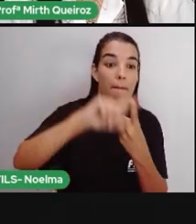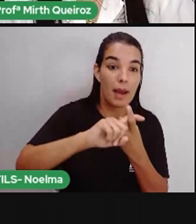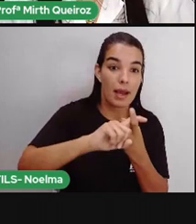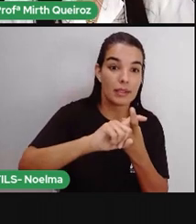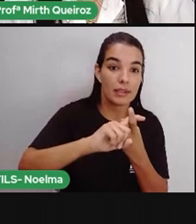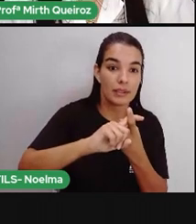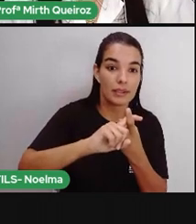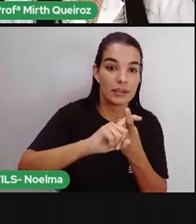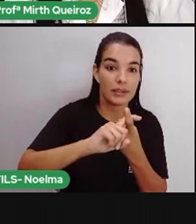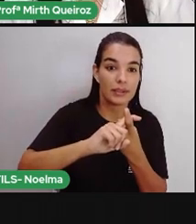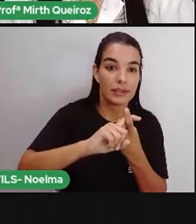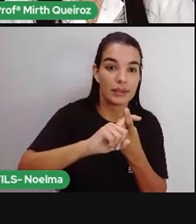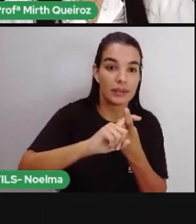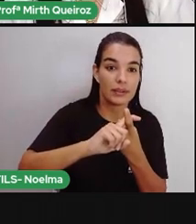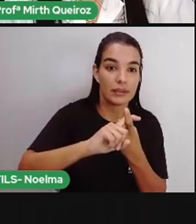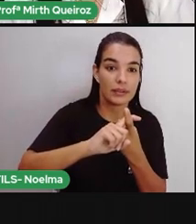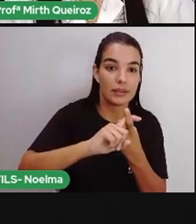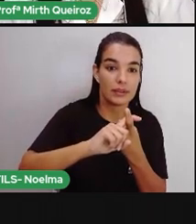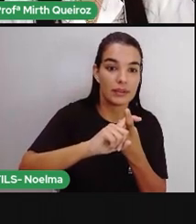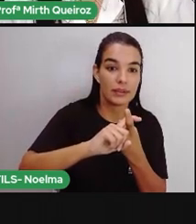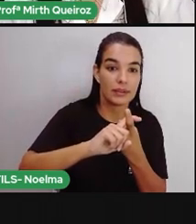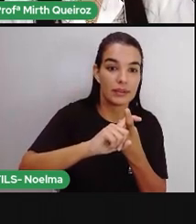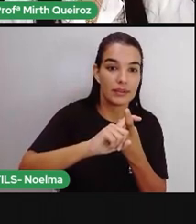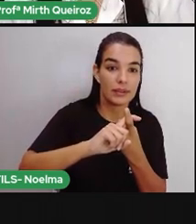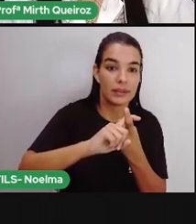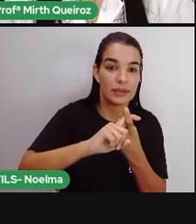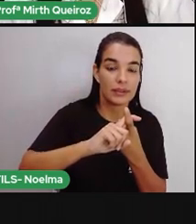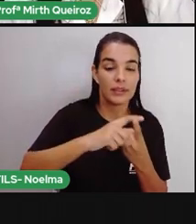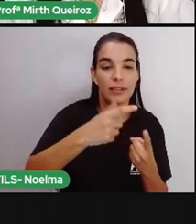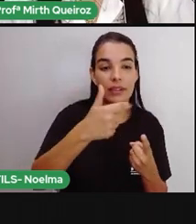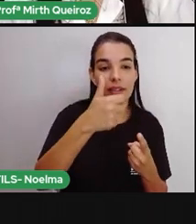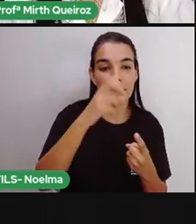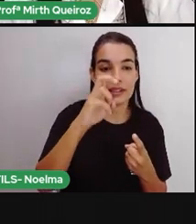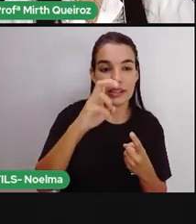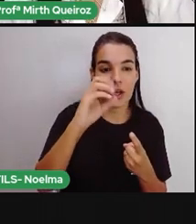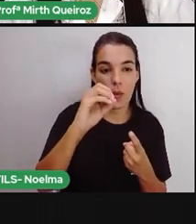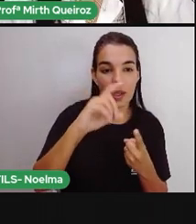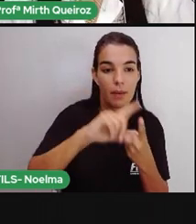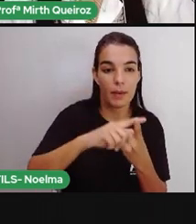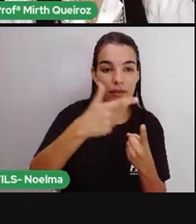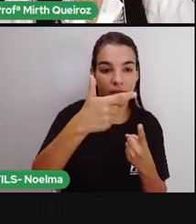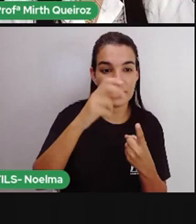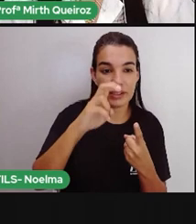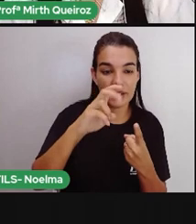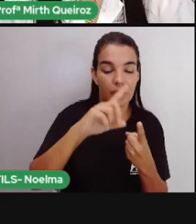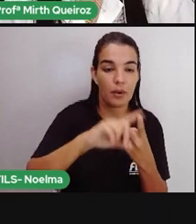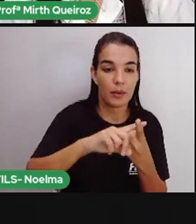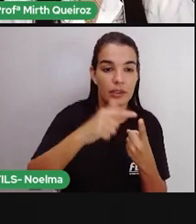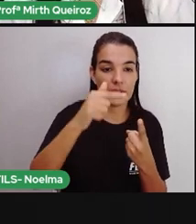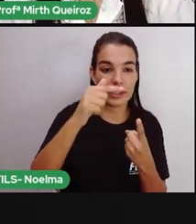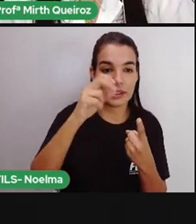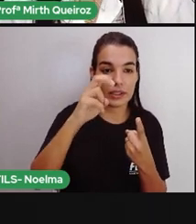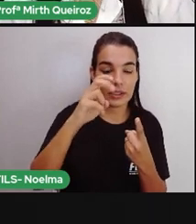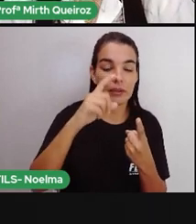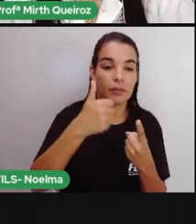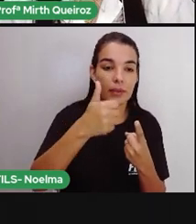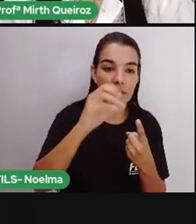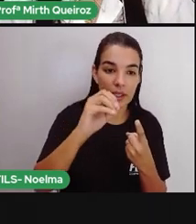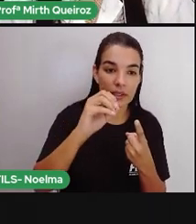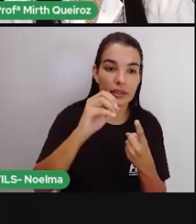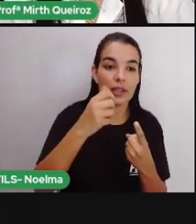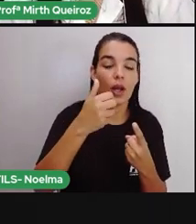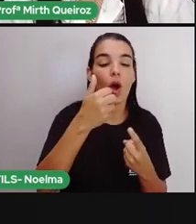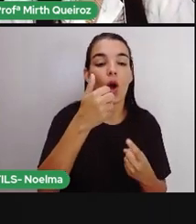Mais, vamos ver quanto é que tem aqui? 50 mais 25, 75. Mais 10, 85.